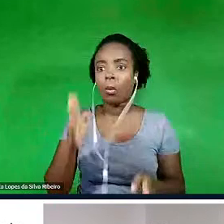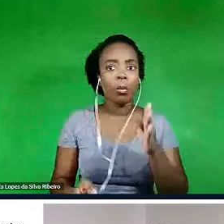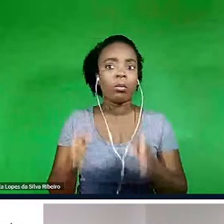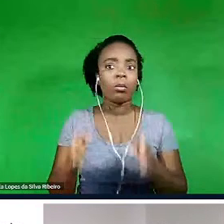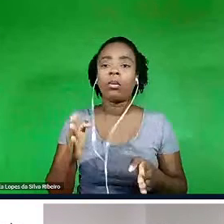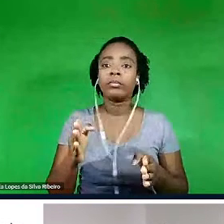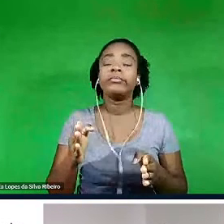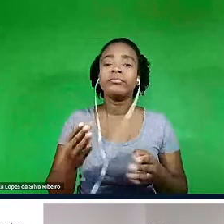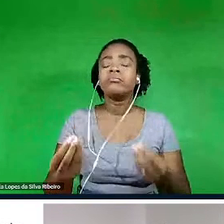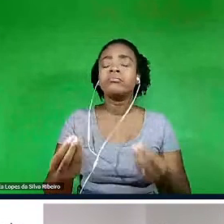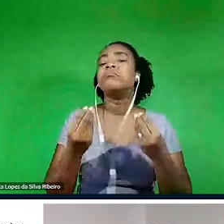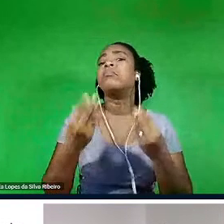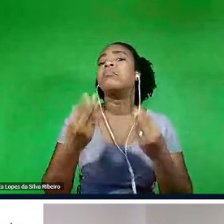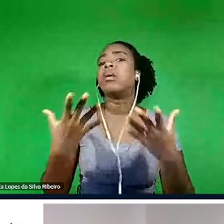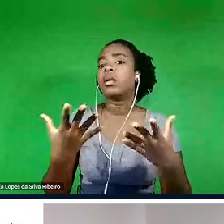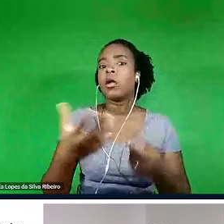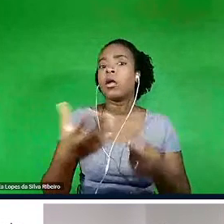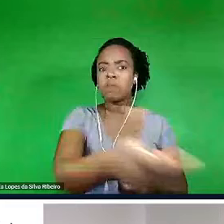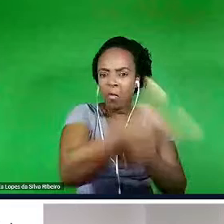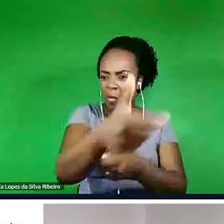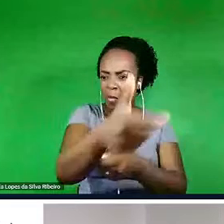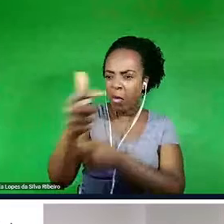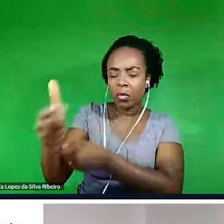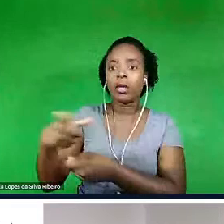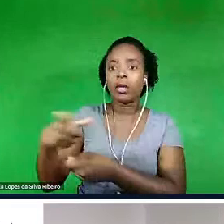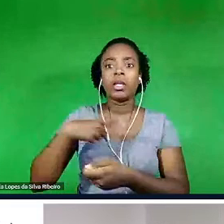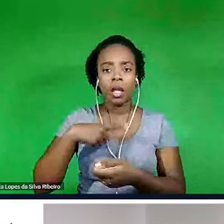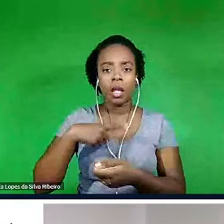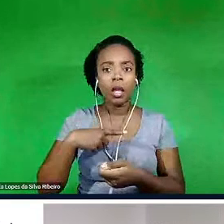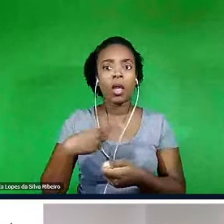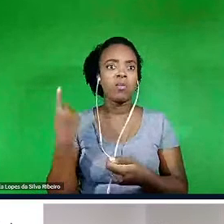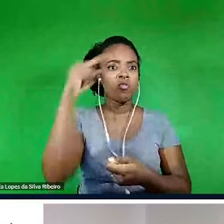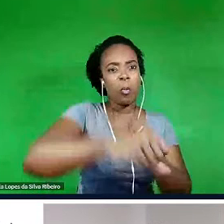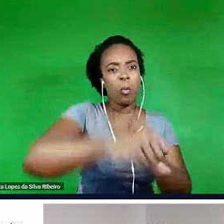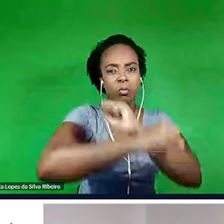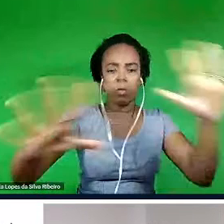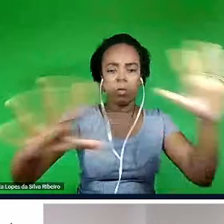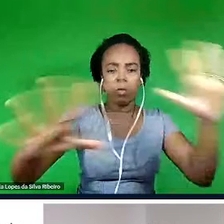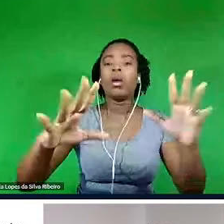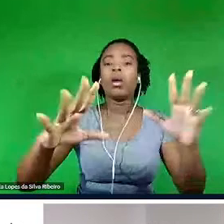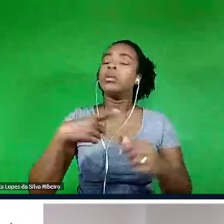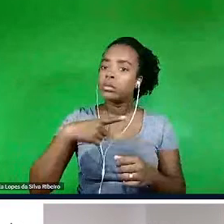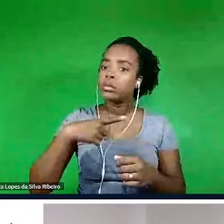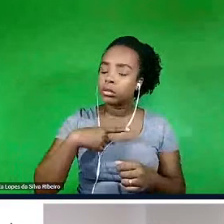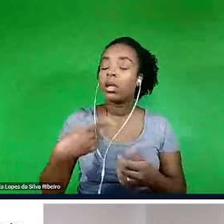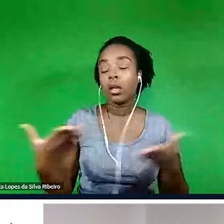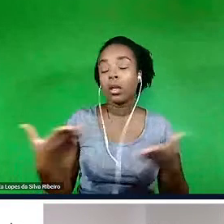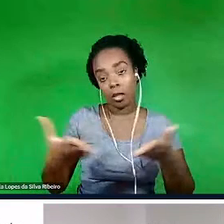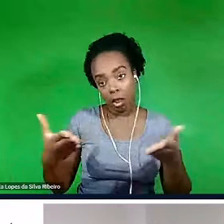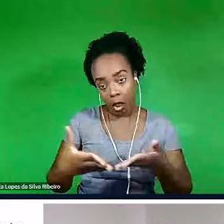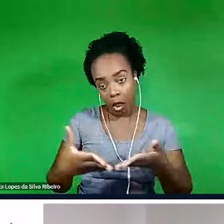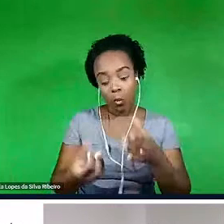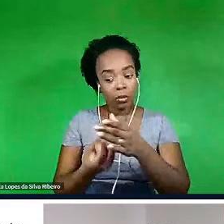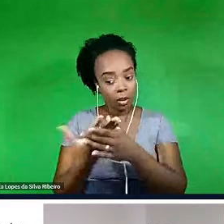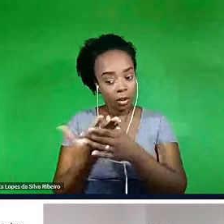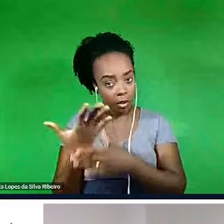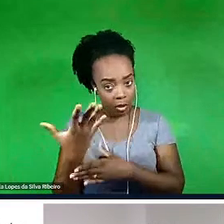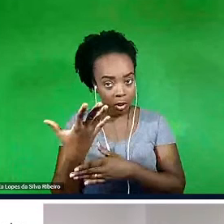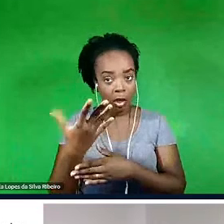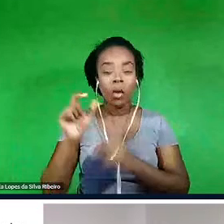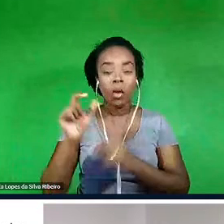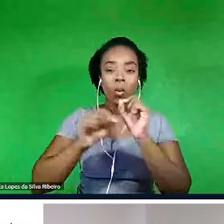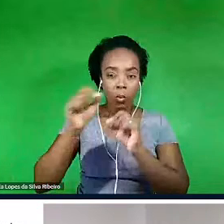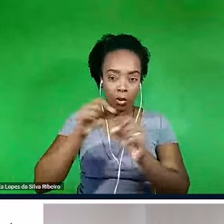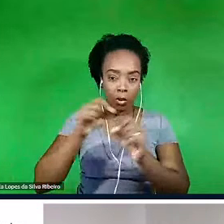né, para bombardeio e agora estão constituindo drone, robôs para combate de infantaria, combate em